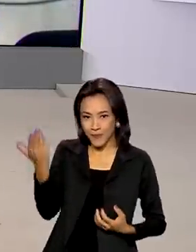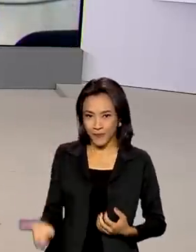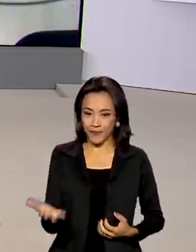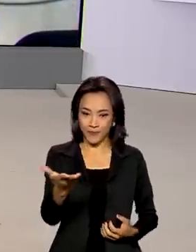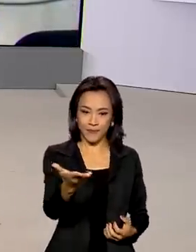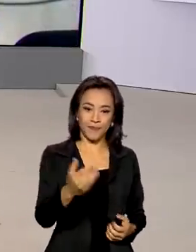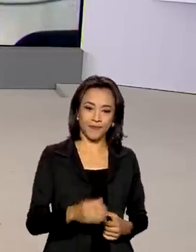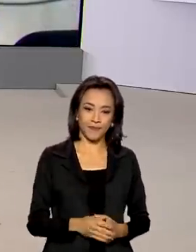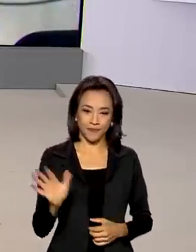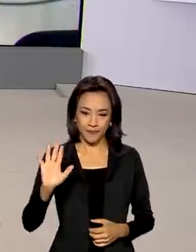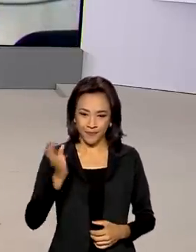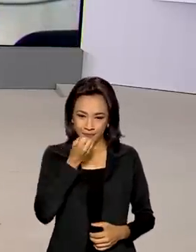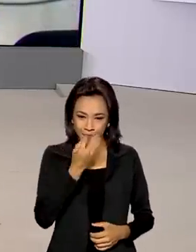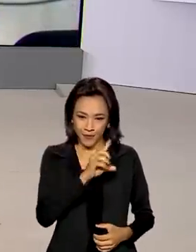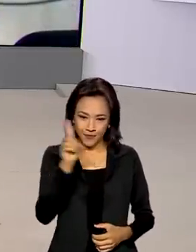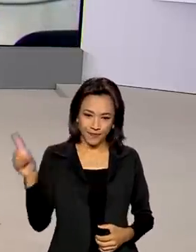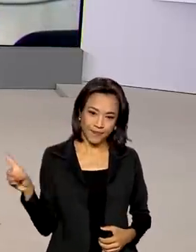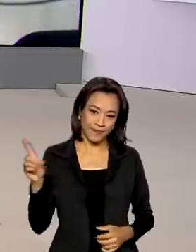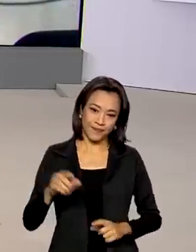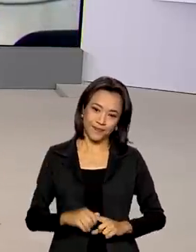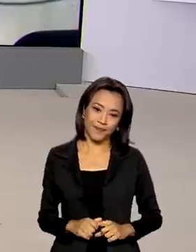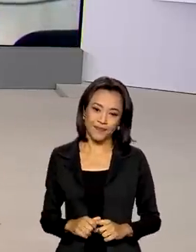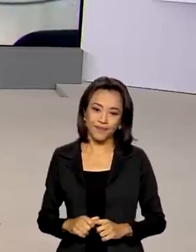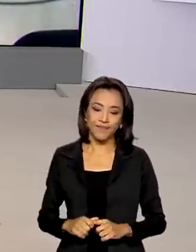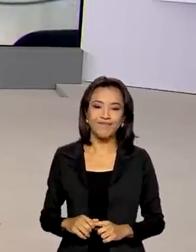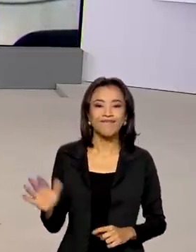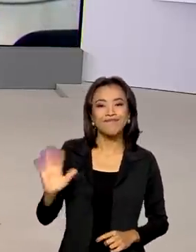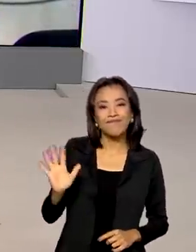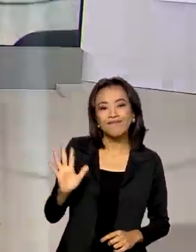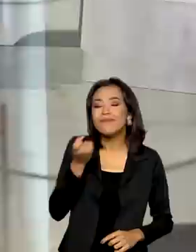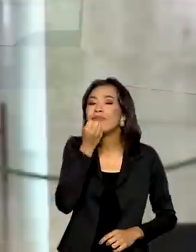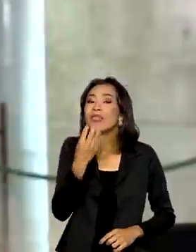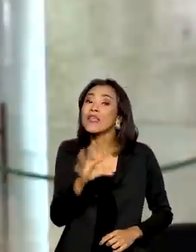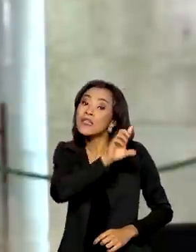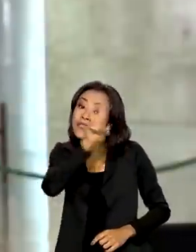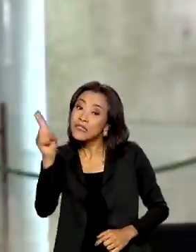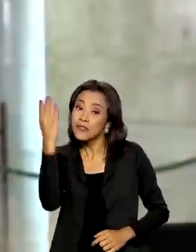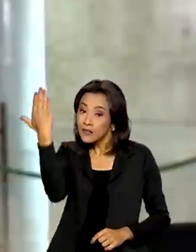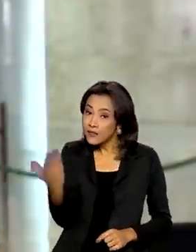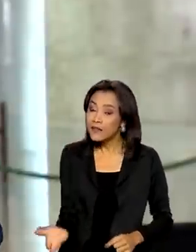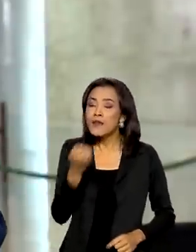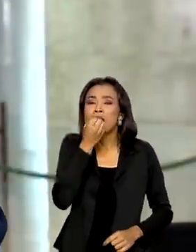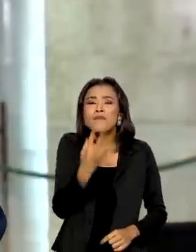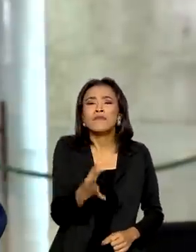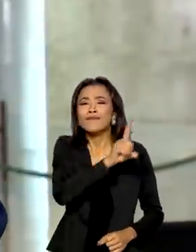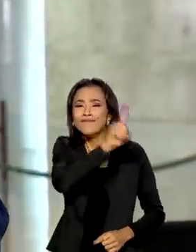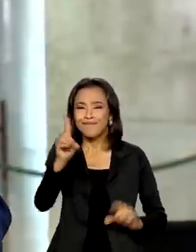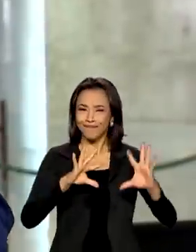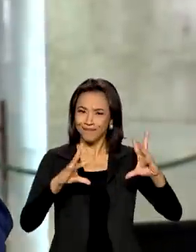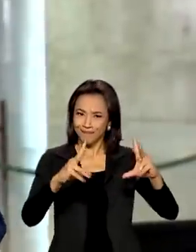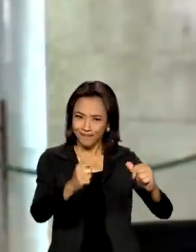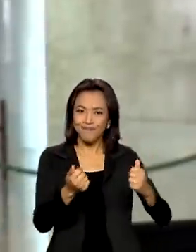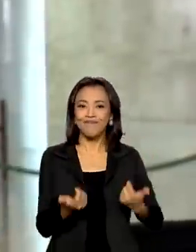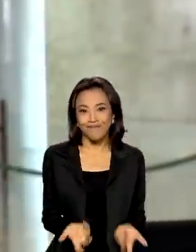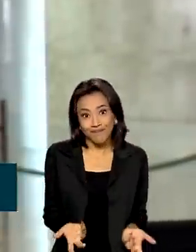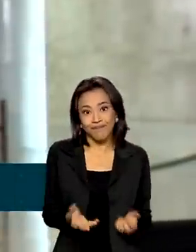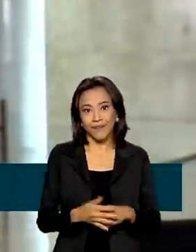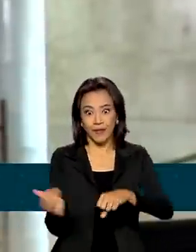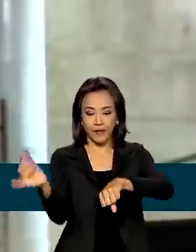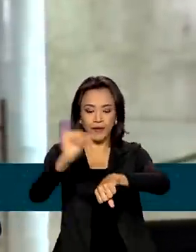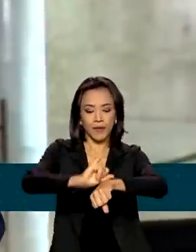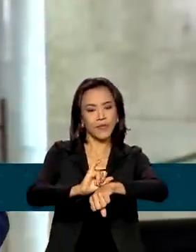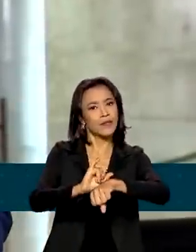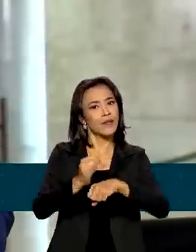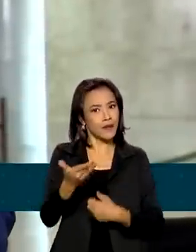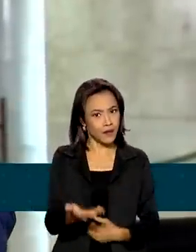Queiroz. Bom dia, Glauco. Olá, Mara. Bom dia para você e bom dia a todos. É isso mesmo. Com isso, a capital federal